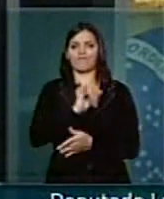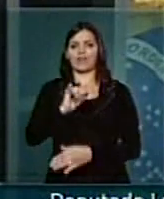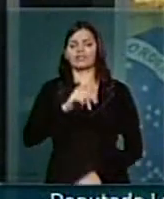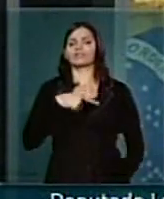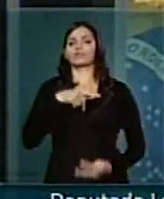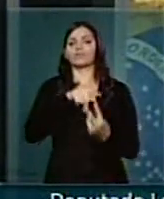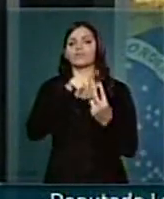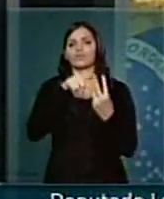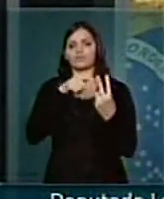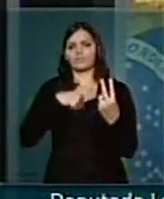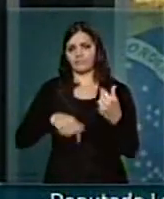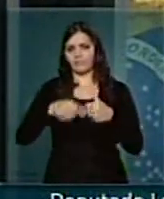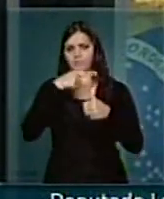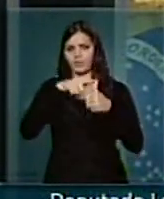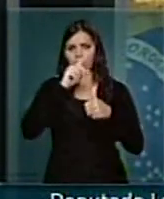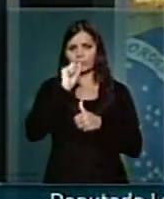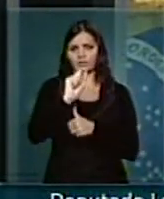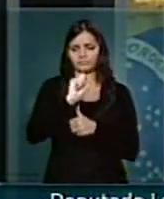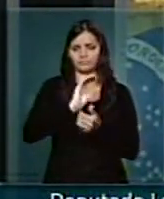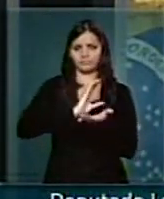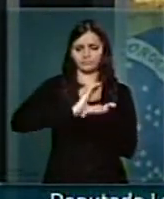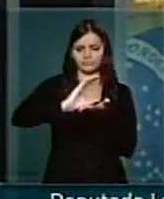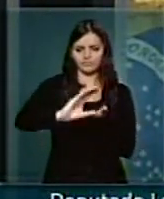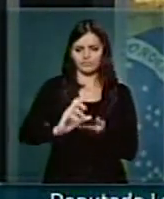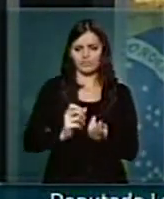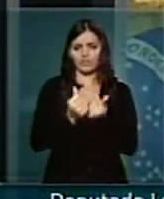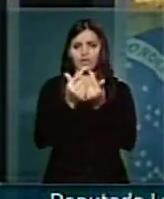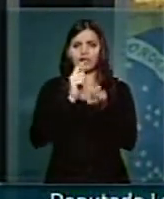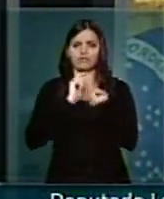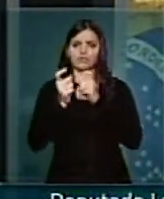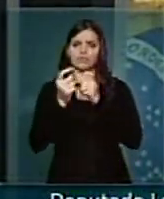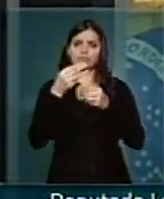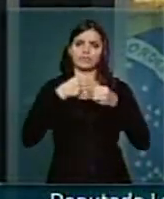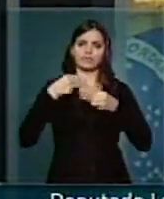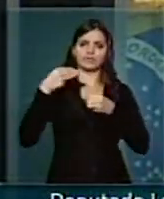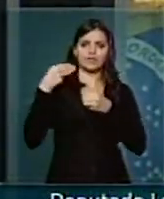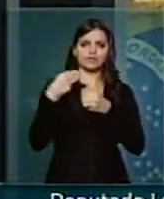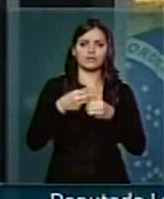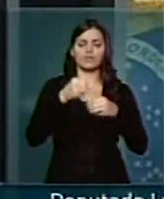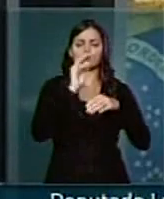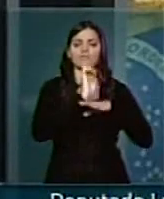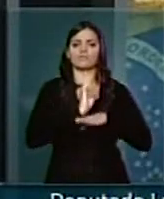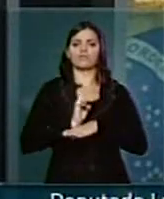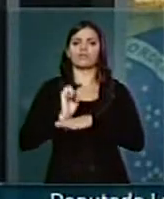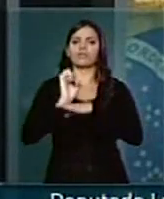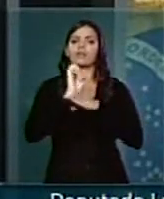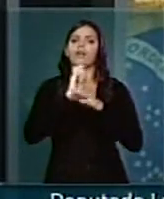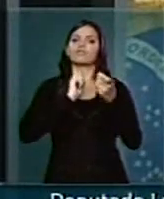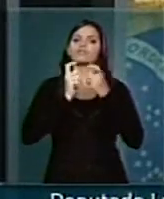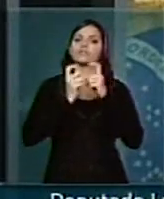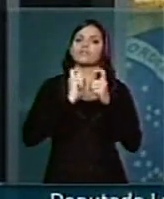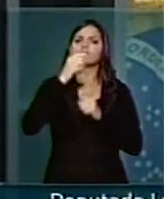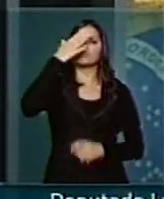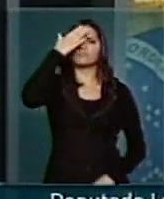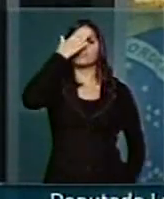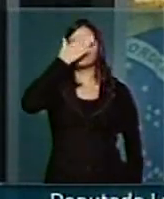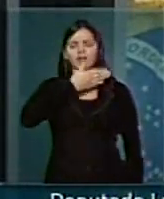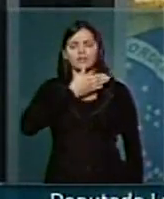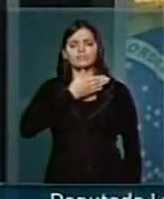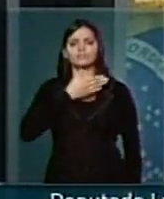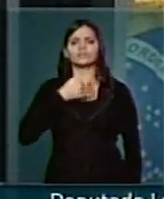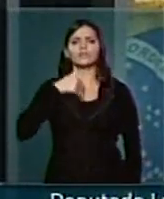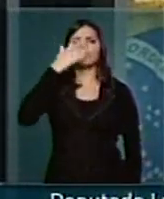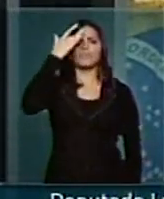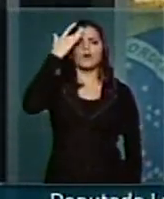dois motivos. Primeiro, investir nas administrações com qualidade, com administrações sérias e que sejam